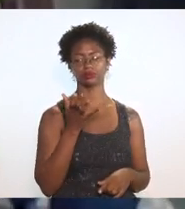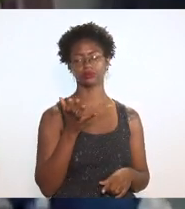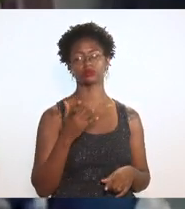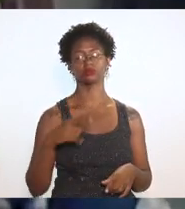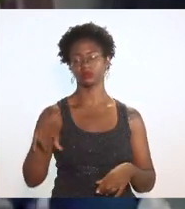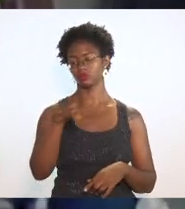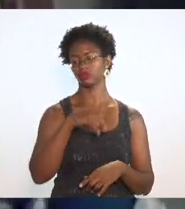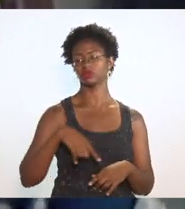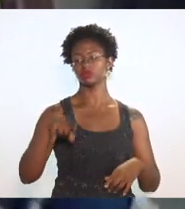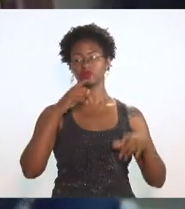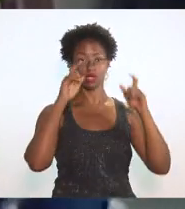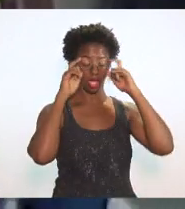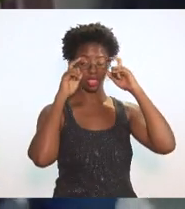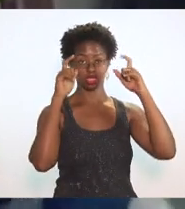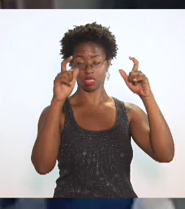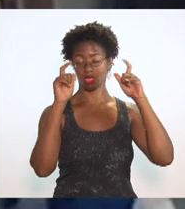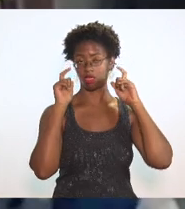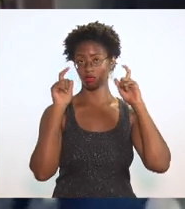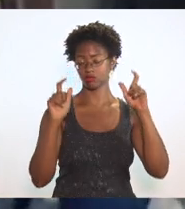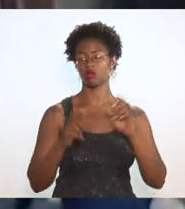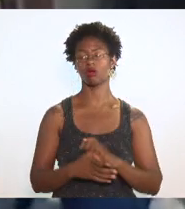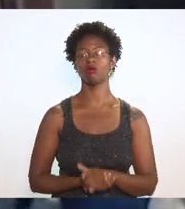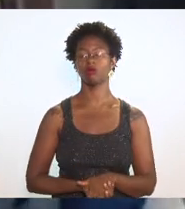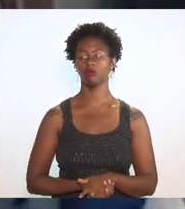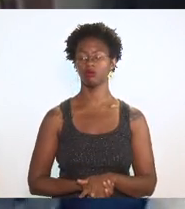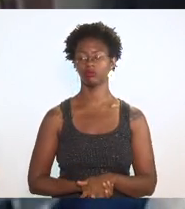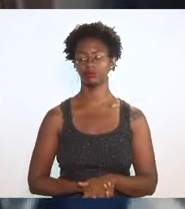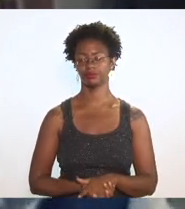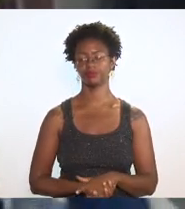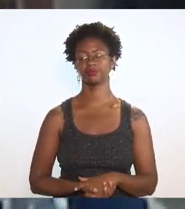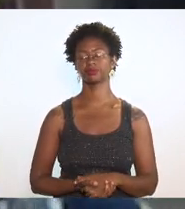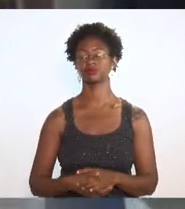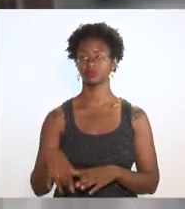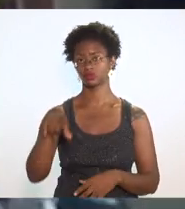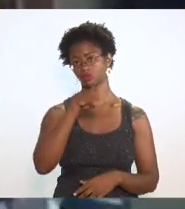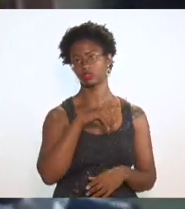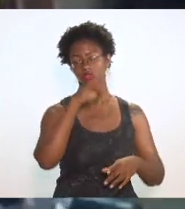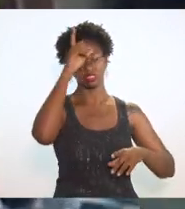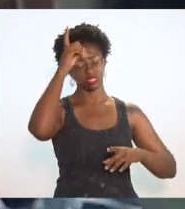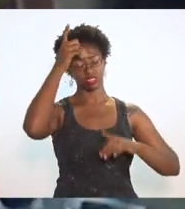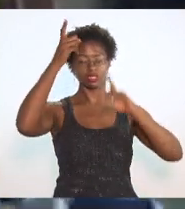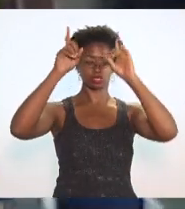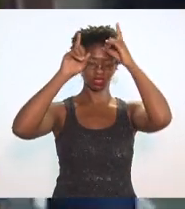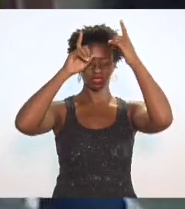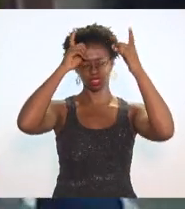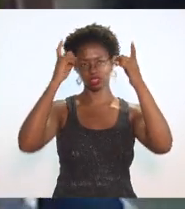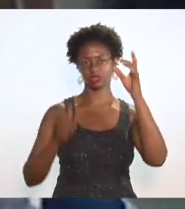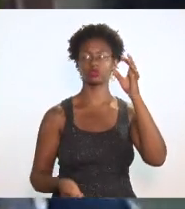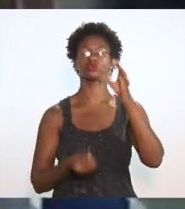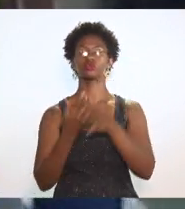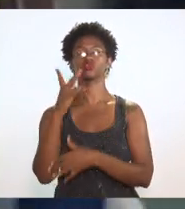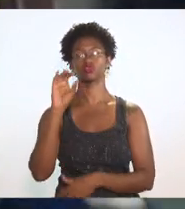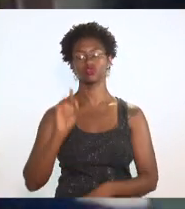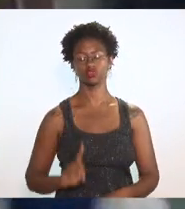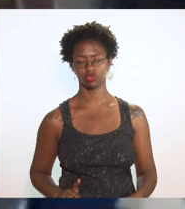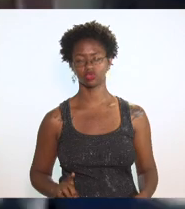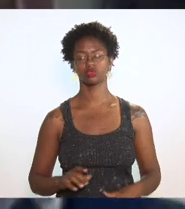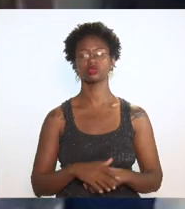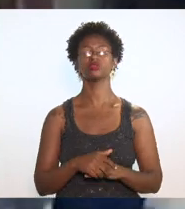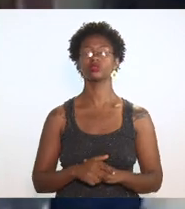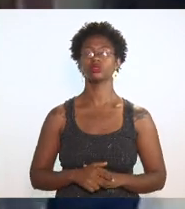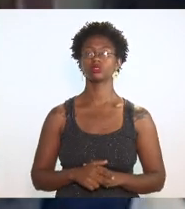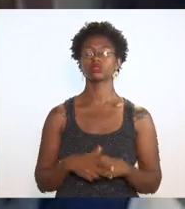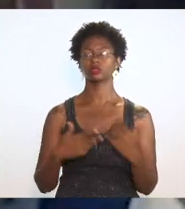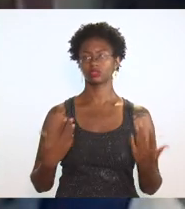atenção de vossa excelência como operadores como criadores de direito né criadores de atos normativos